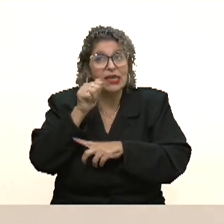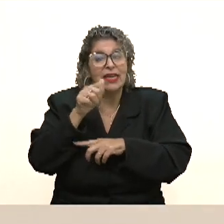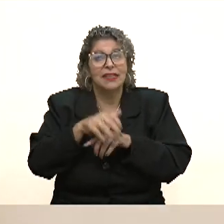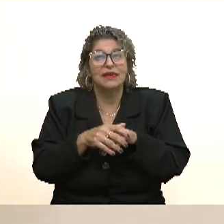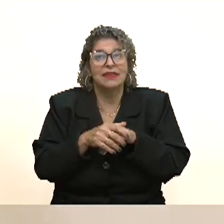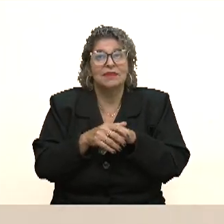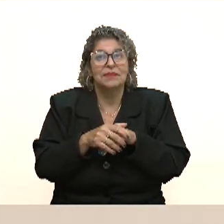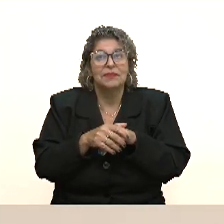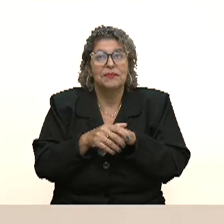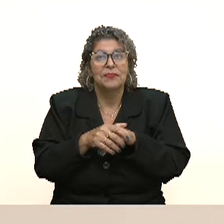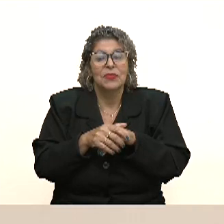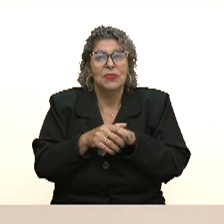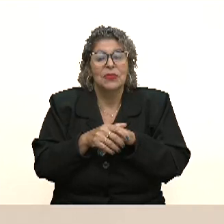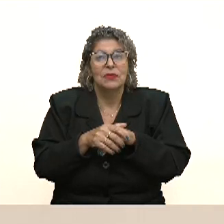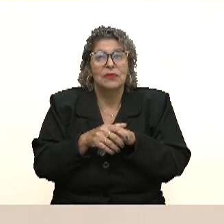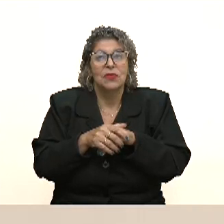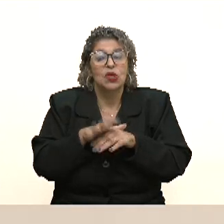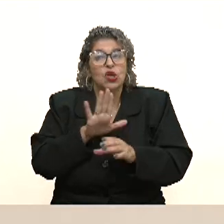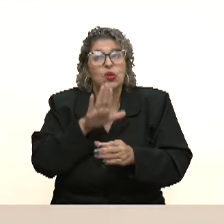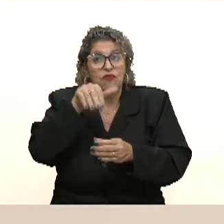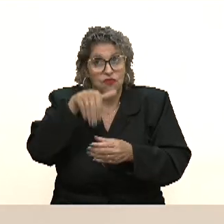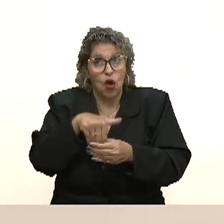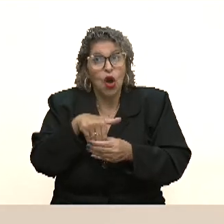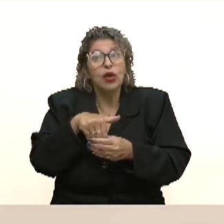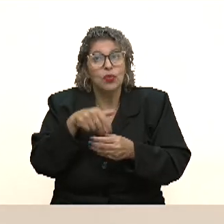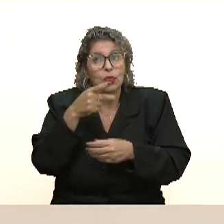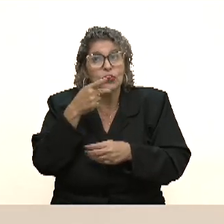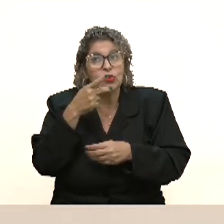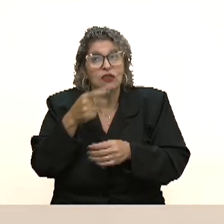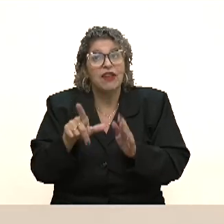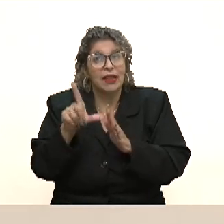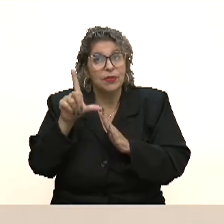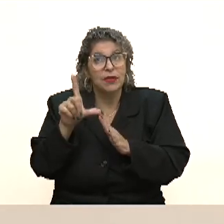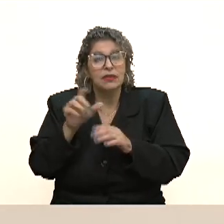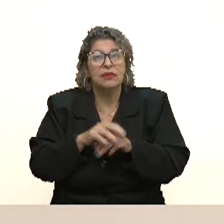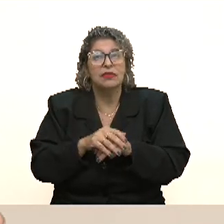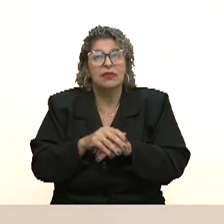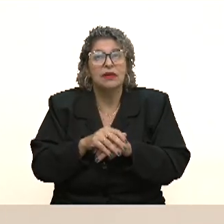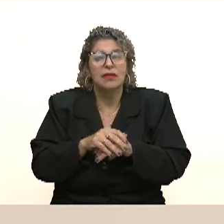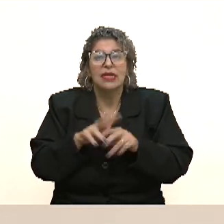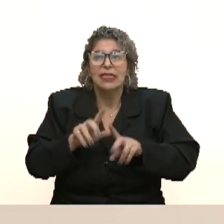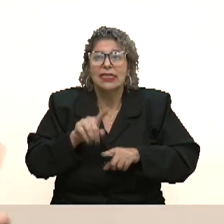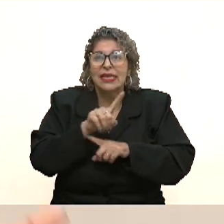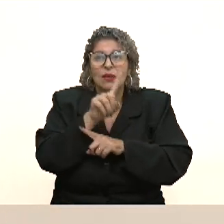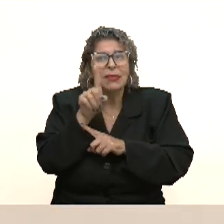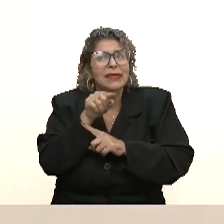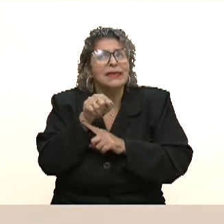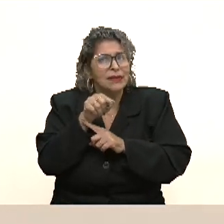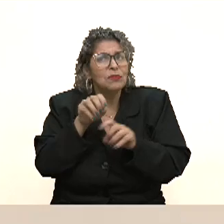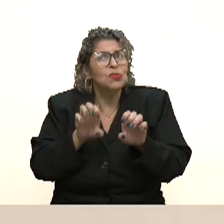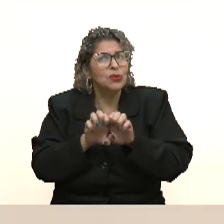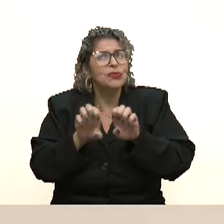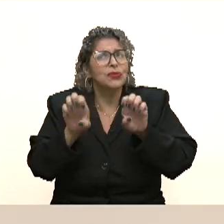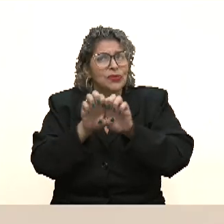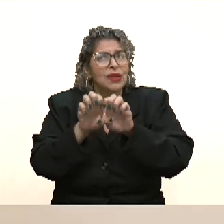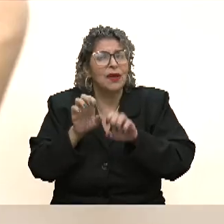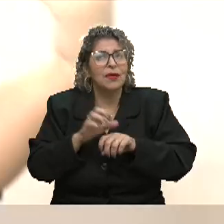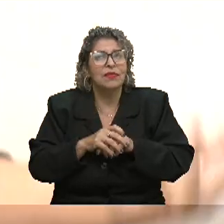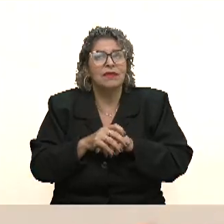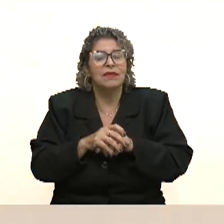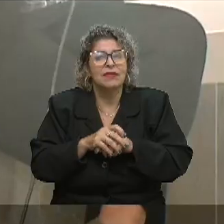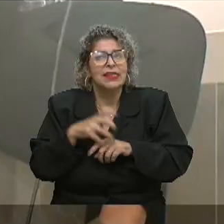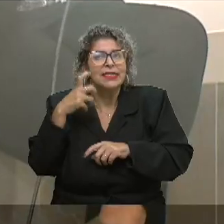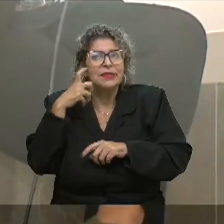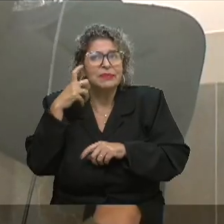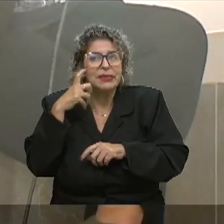E na questão do voto, como tu tinha mencionado antes, eu acho que tem uma questão muito estrutural nisso tudo, né? Se a gente